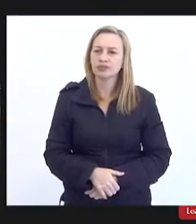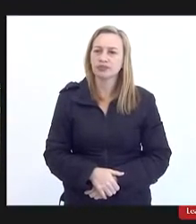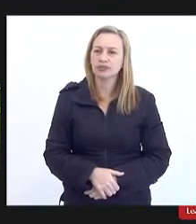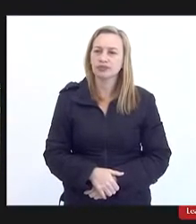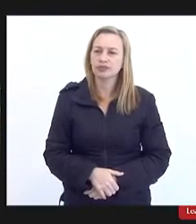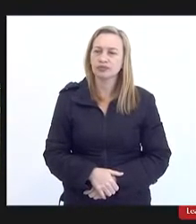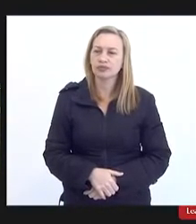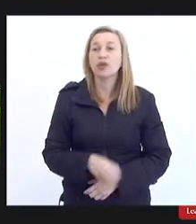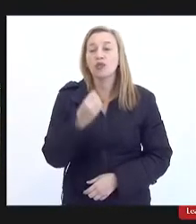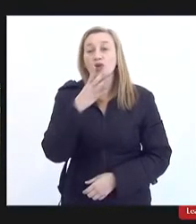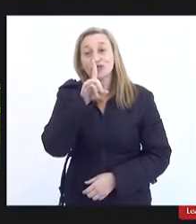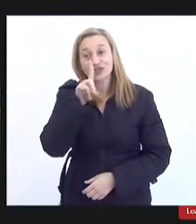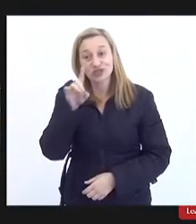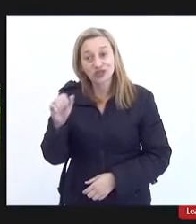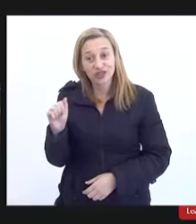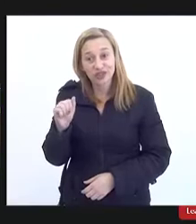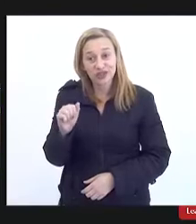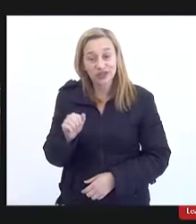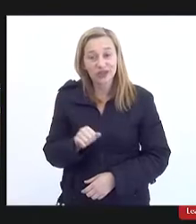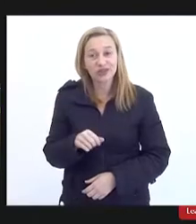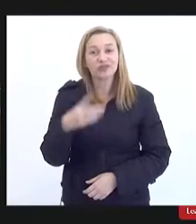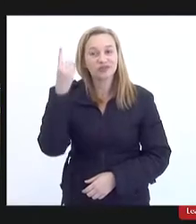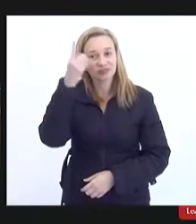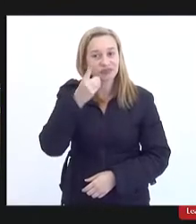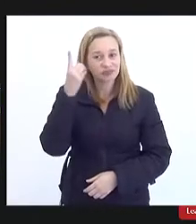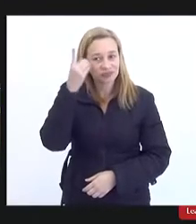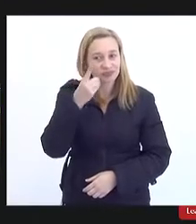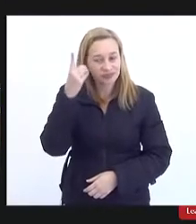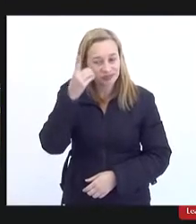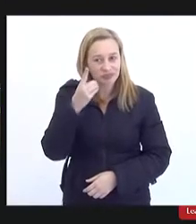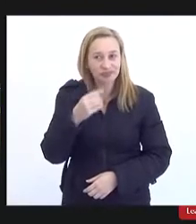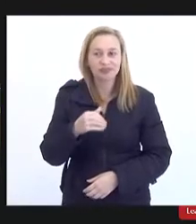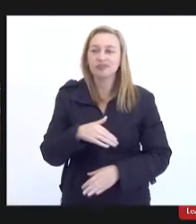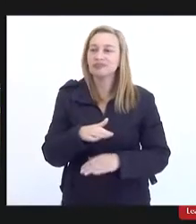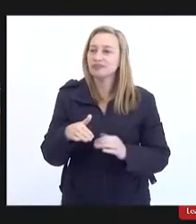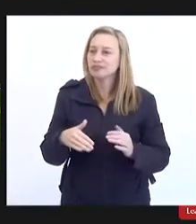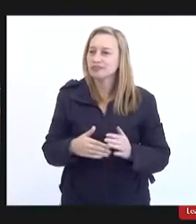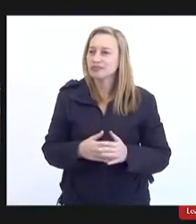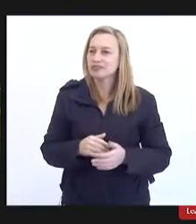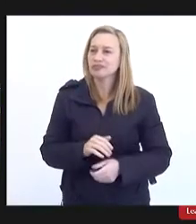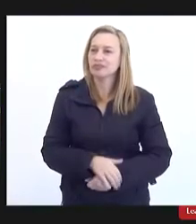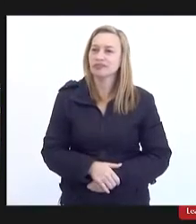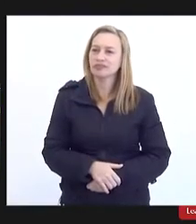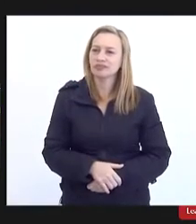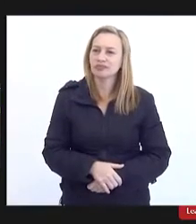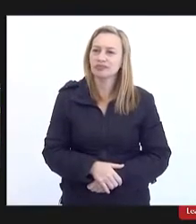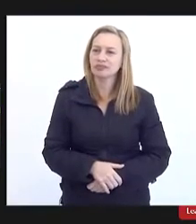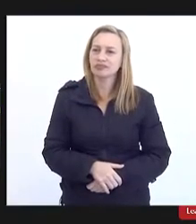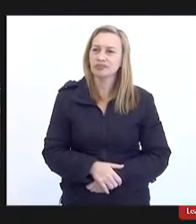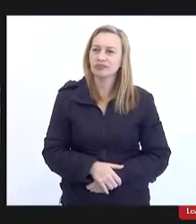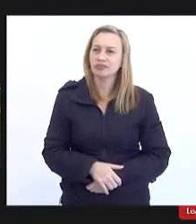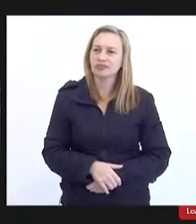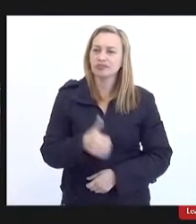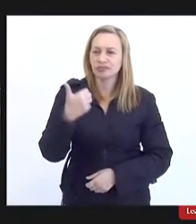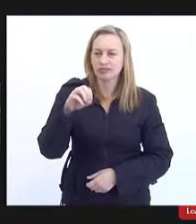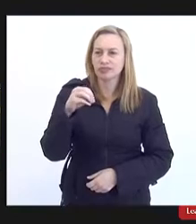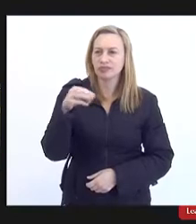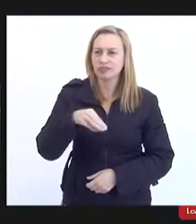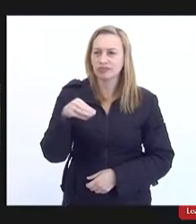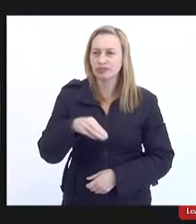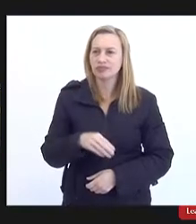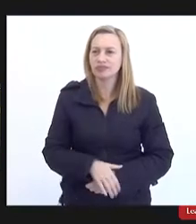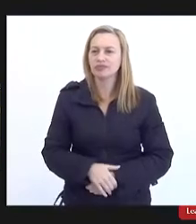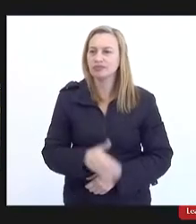Muito bom dia, deputadas e demais participantes. 10 minutos, tá? Tá certo.